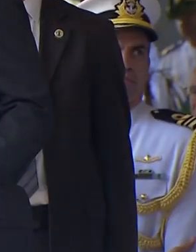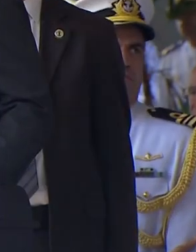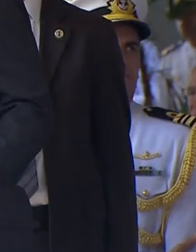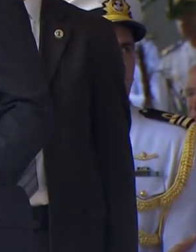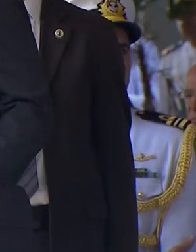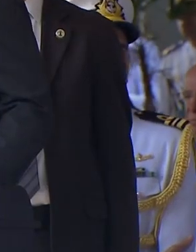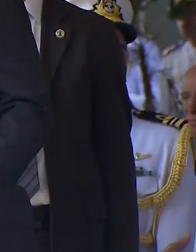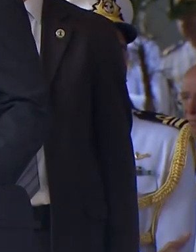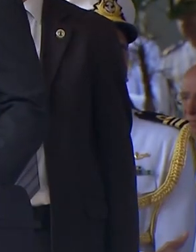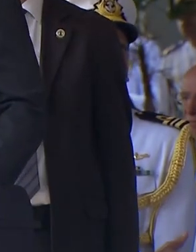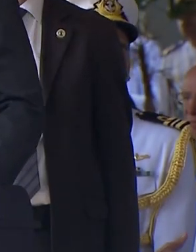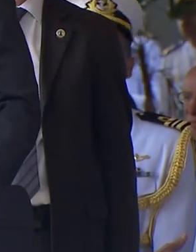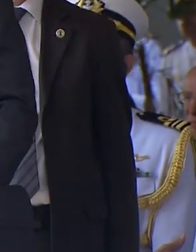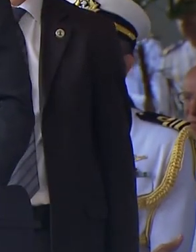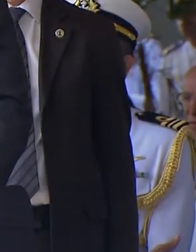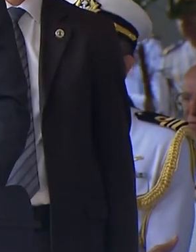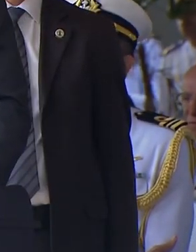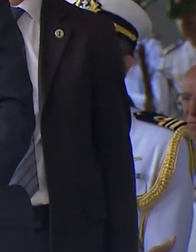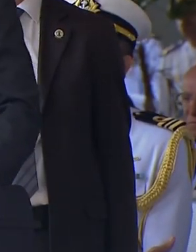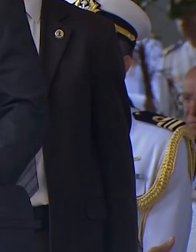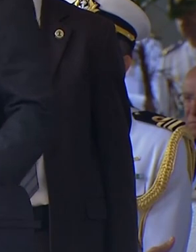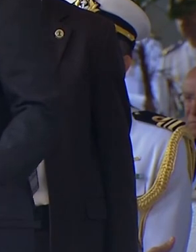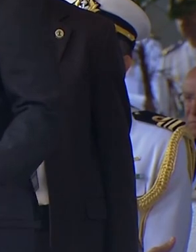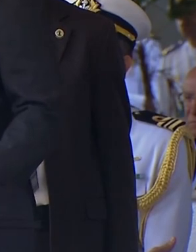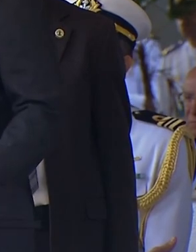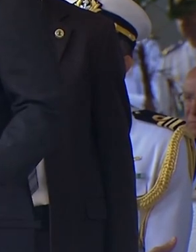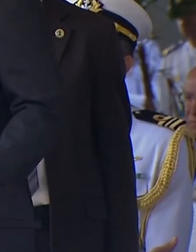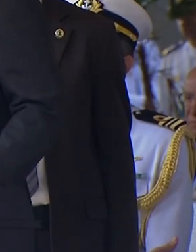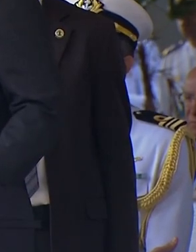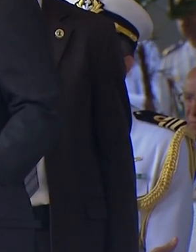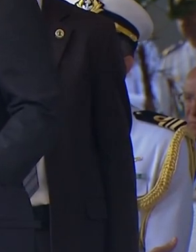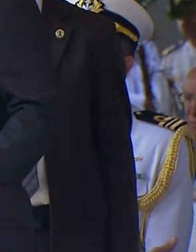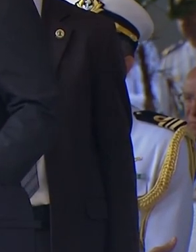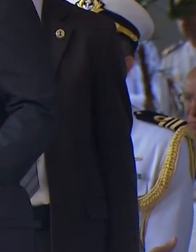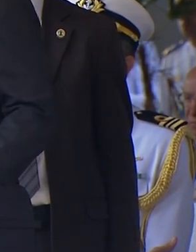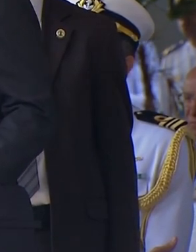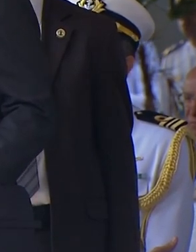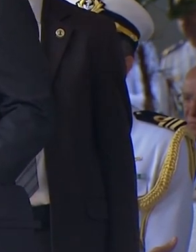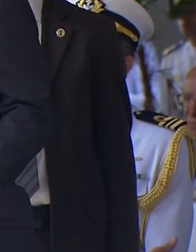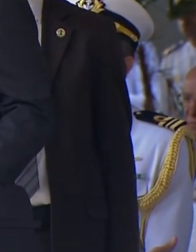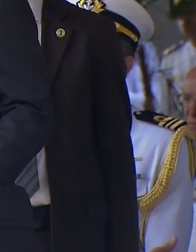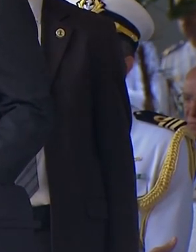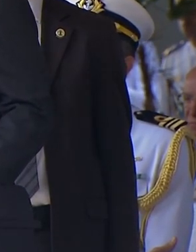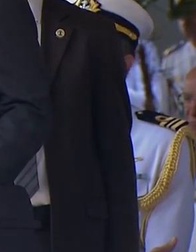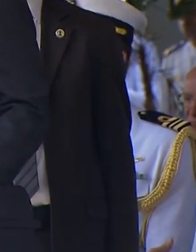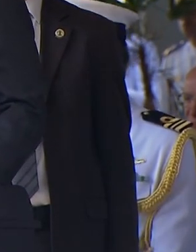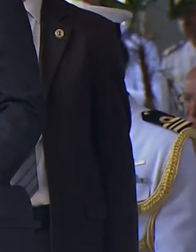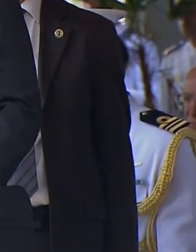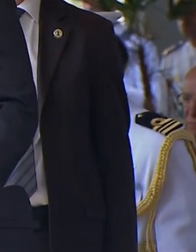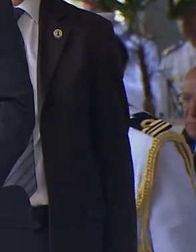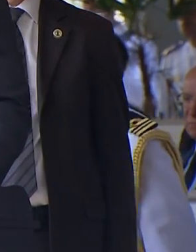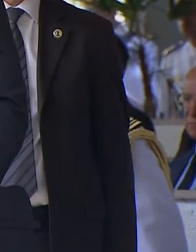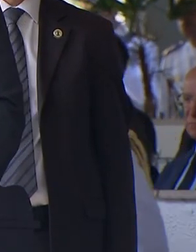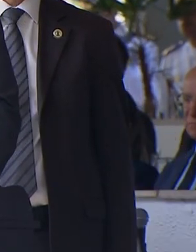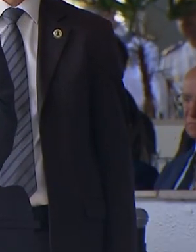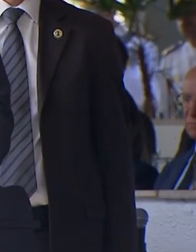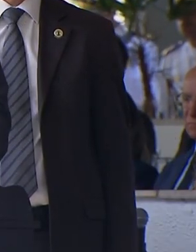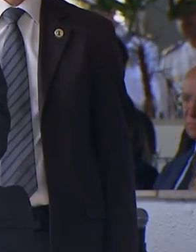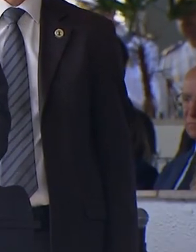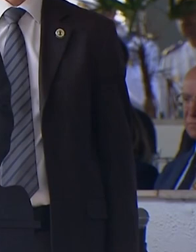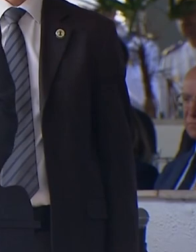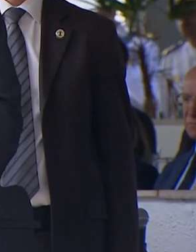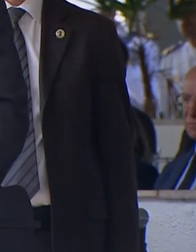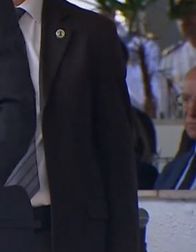para que vocês realmente possam fornecer a segurança